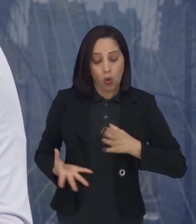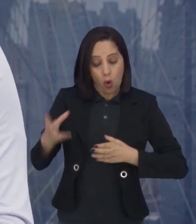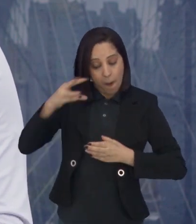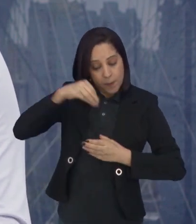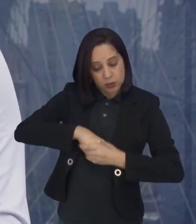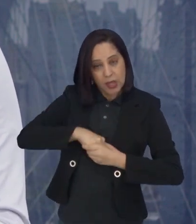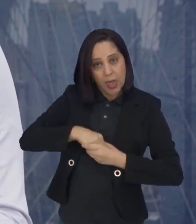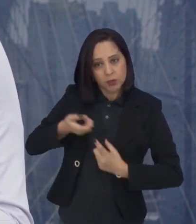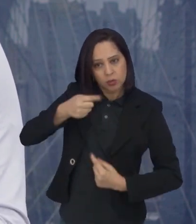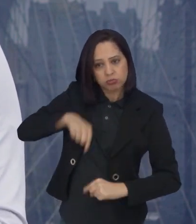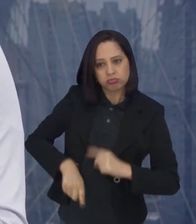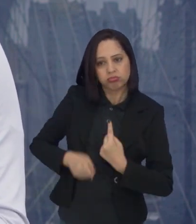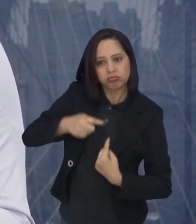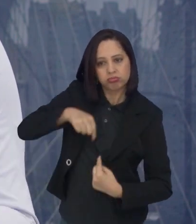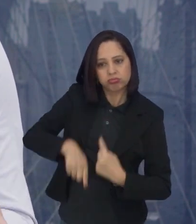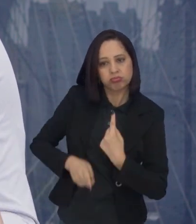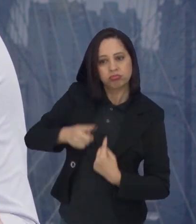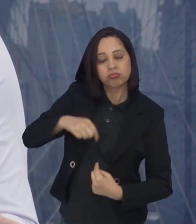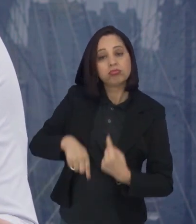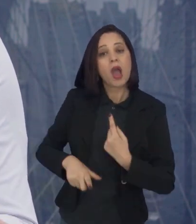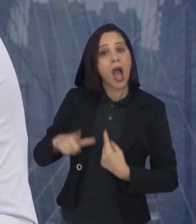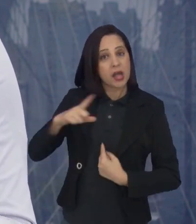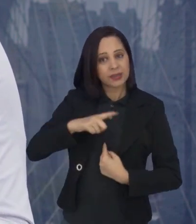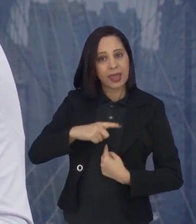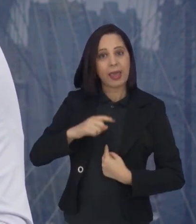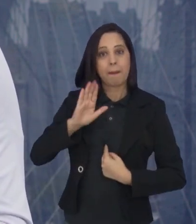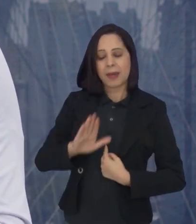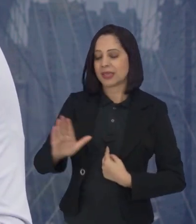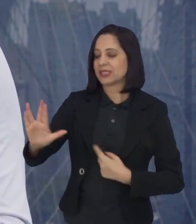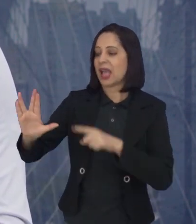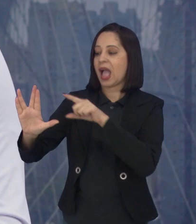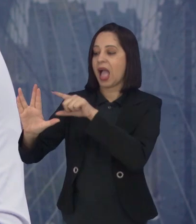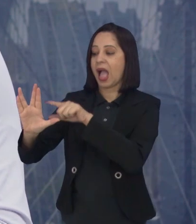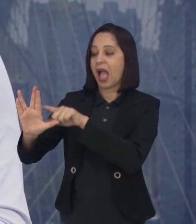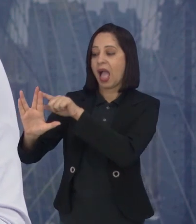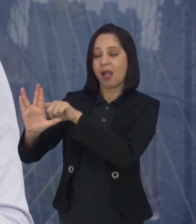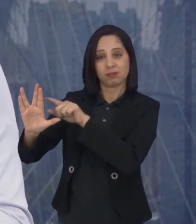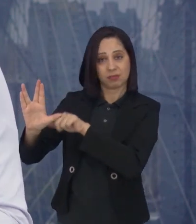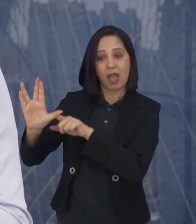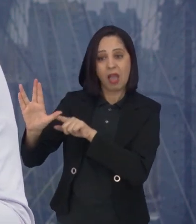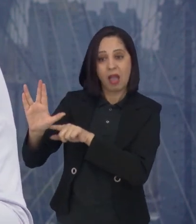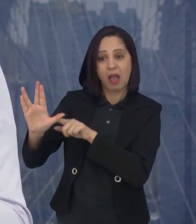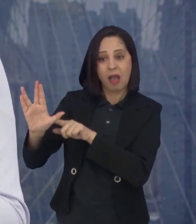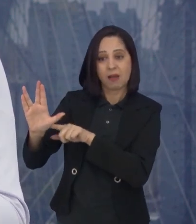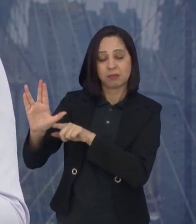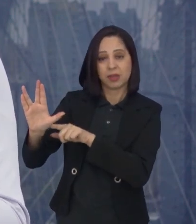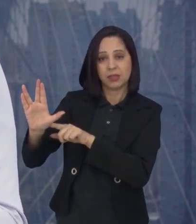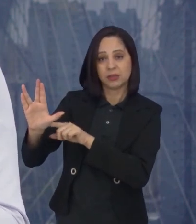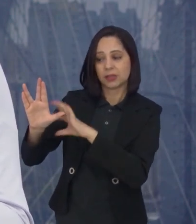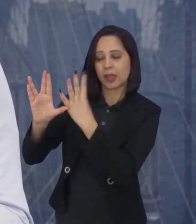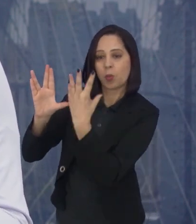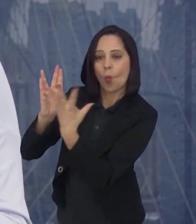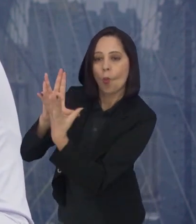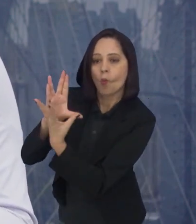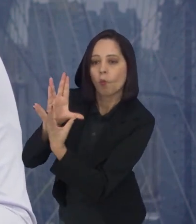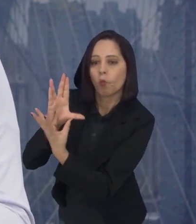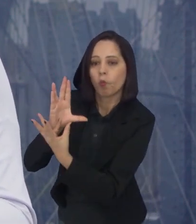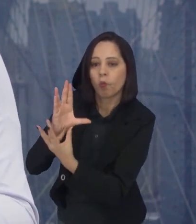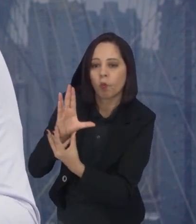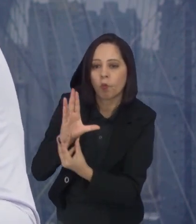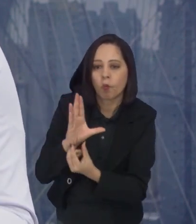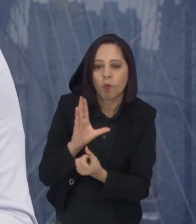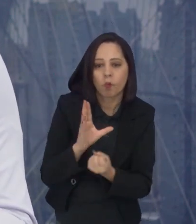pelo corpo todo. A planta cannabis sativa, tem essa substância que o meu corpo tem. Por isso que nós usamos